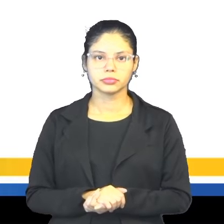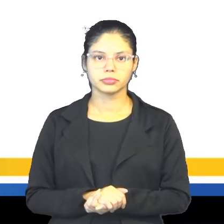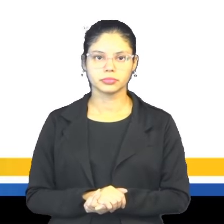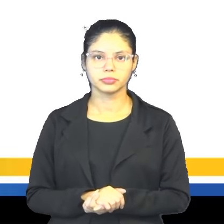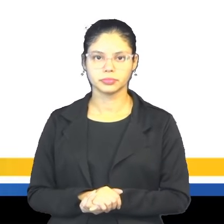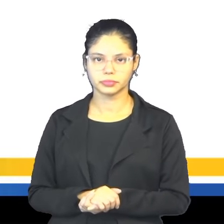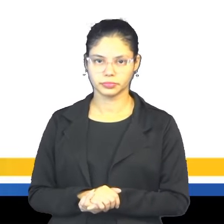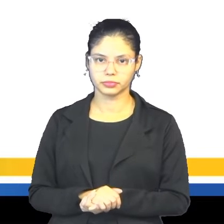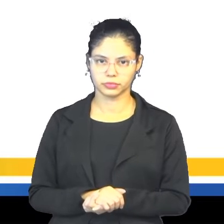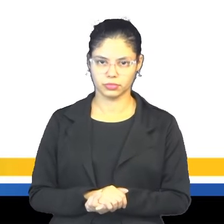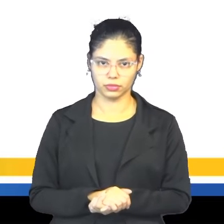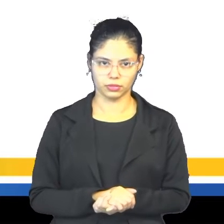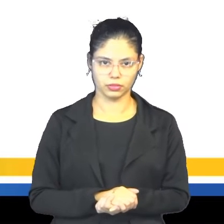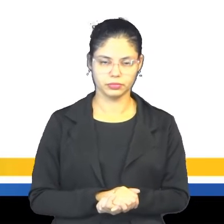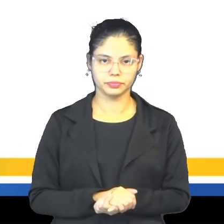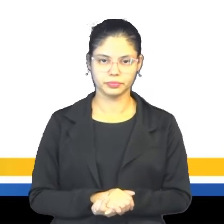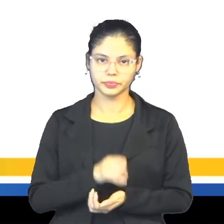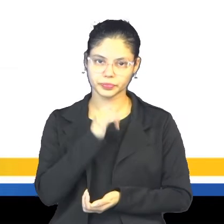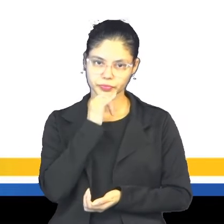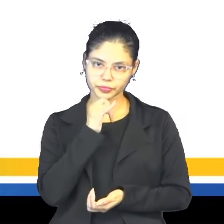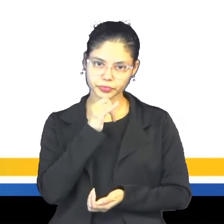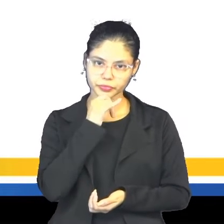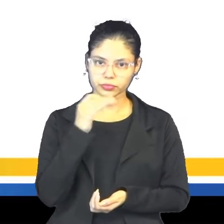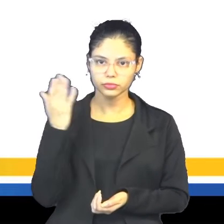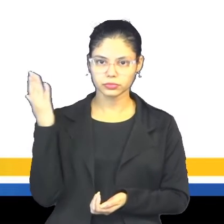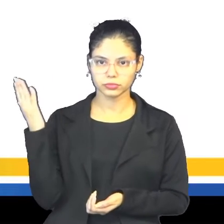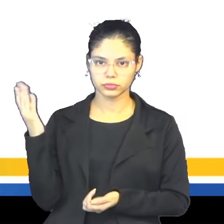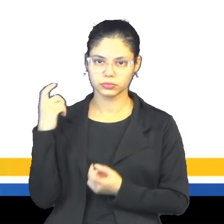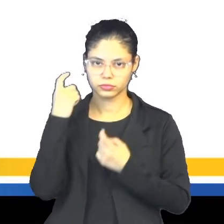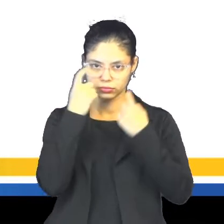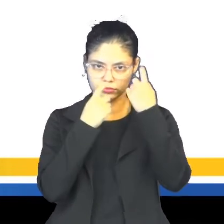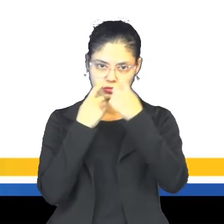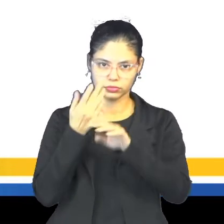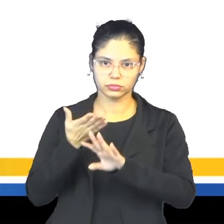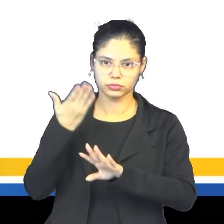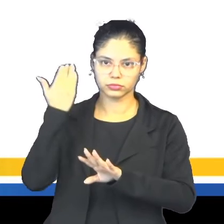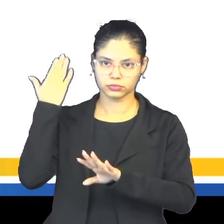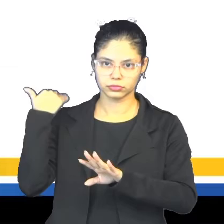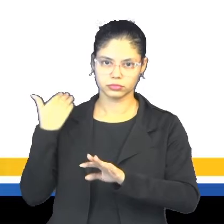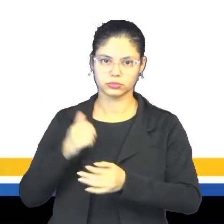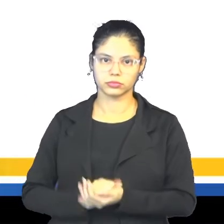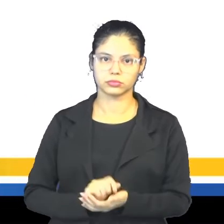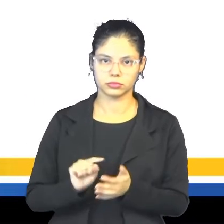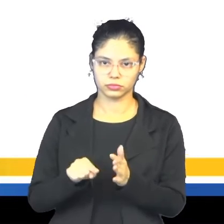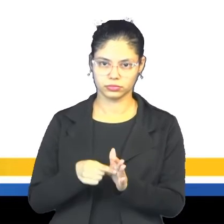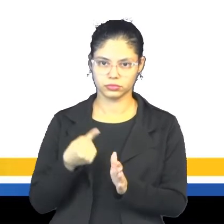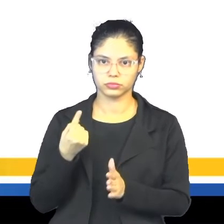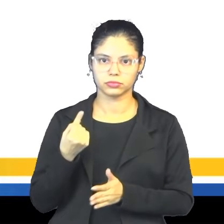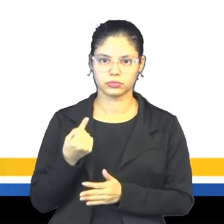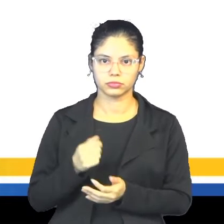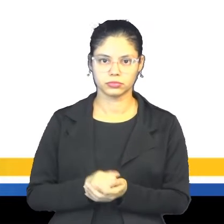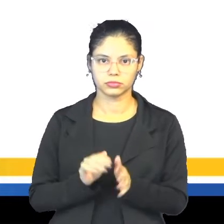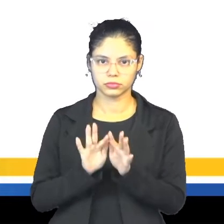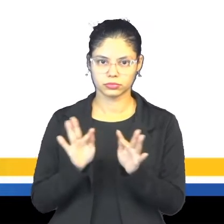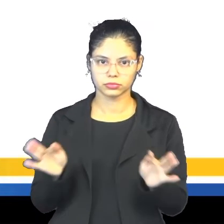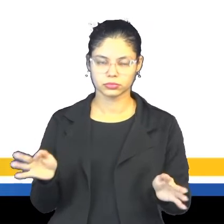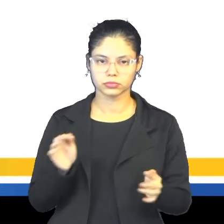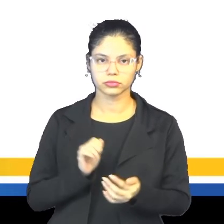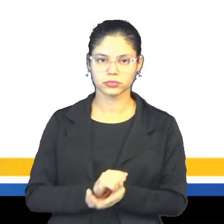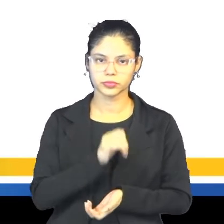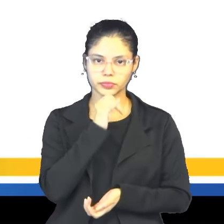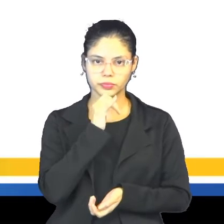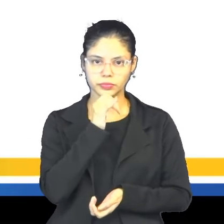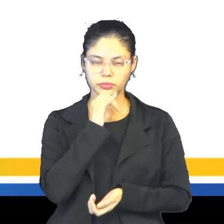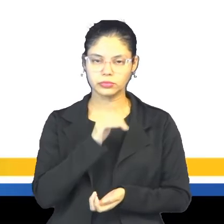Past expressions, nós temos os exemplos de expressões do passado. No primeiro, na primeira frase, no primeiro